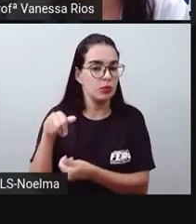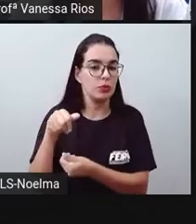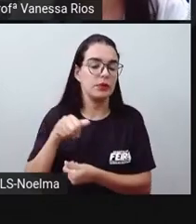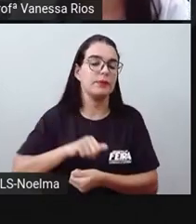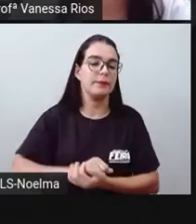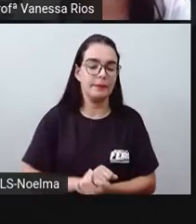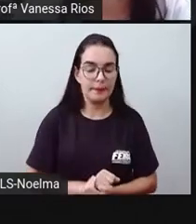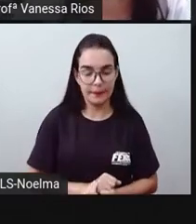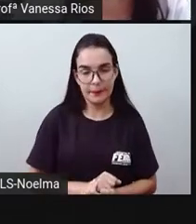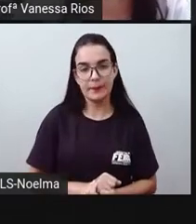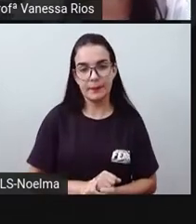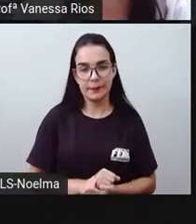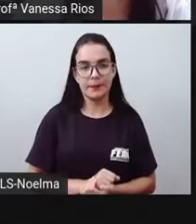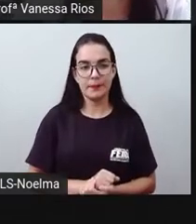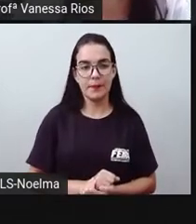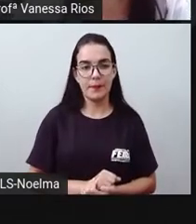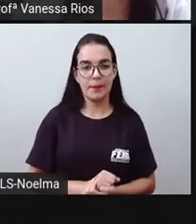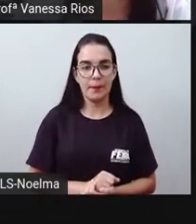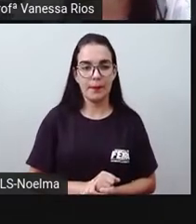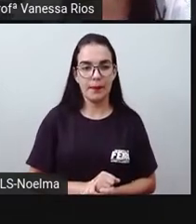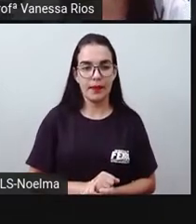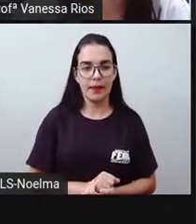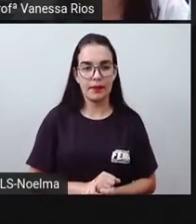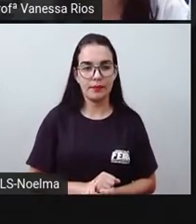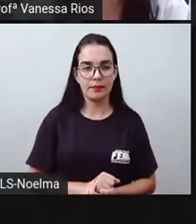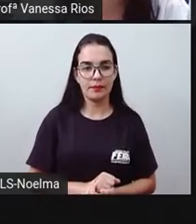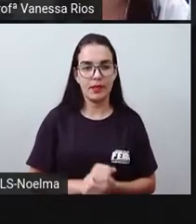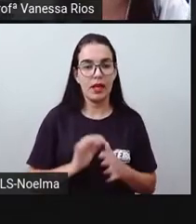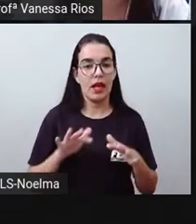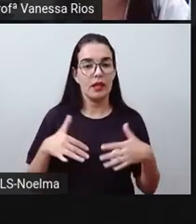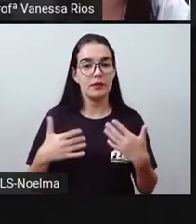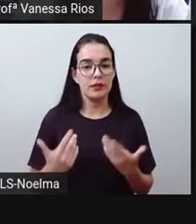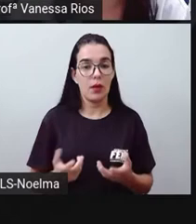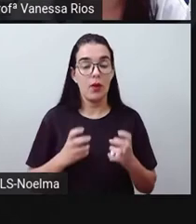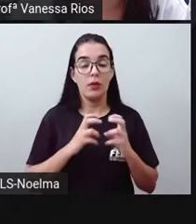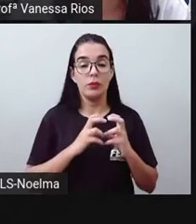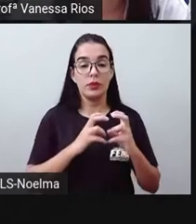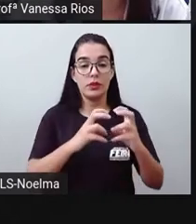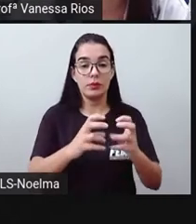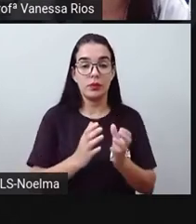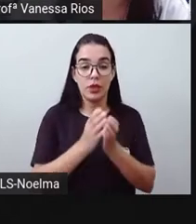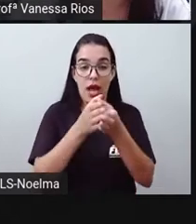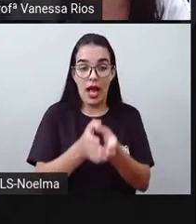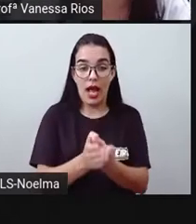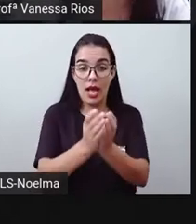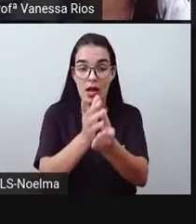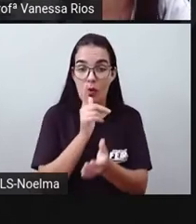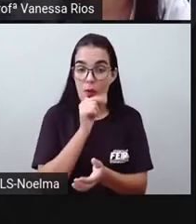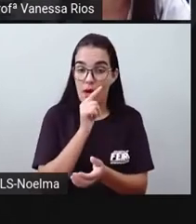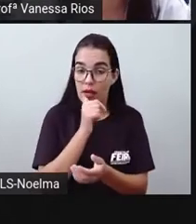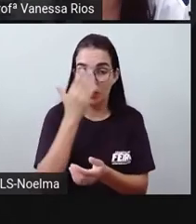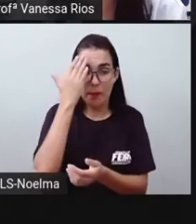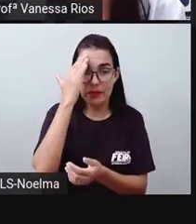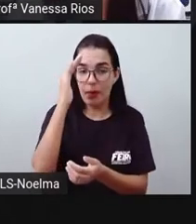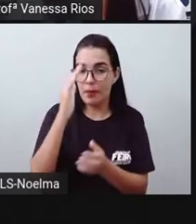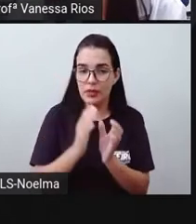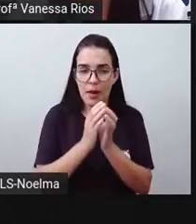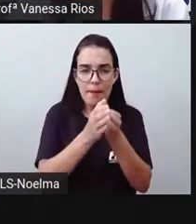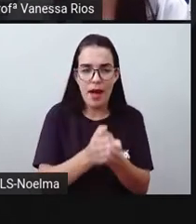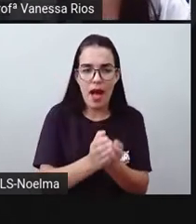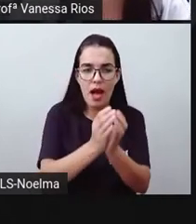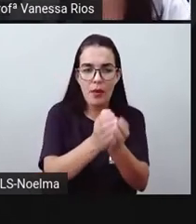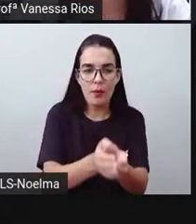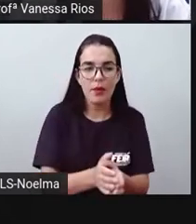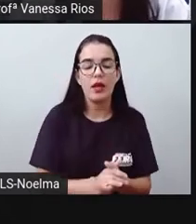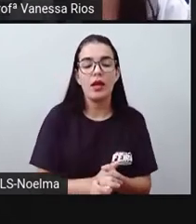como a fabricação de um instrumento destinado ao transporte. Então, os transportes aquáticos, principalmente os barcos, né? As canoas,